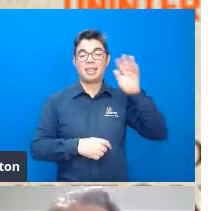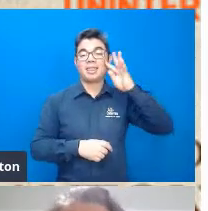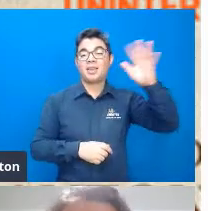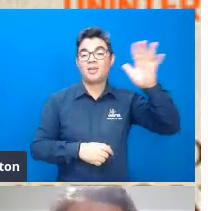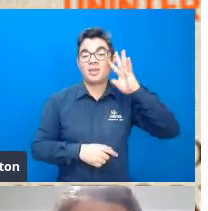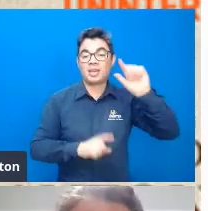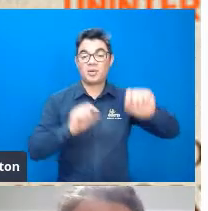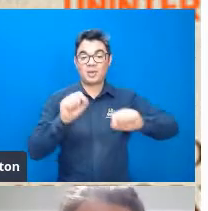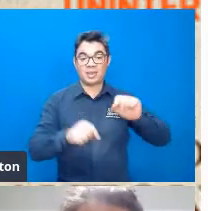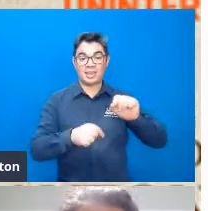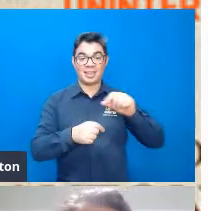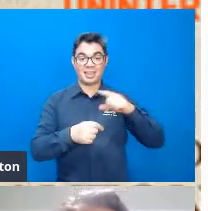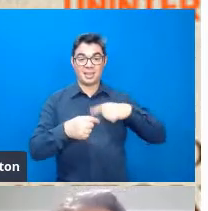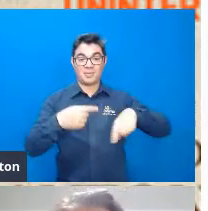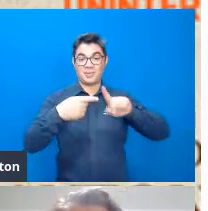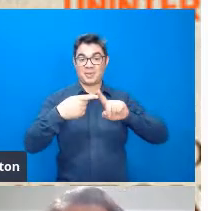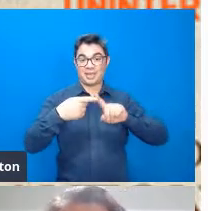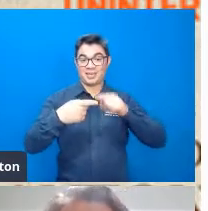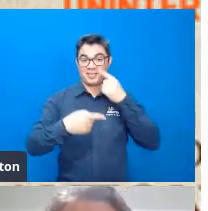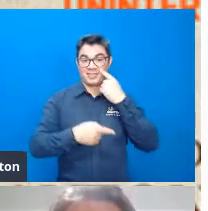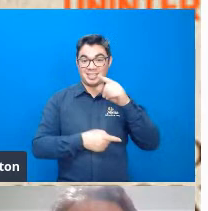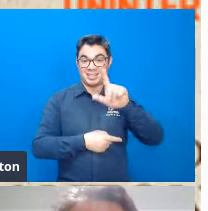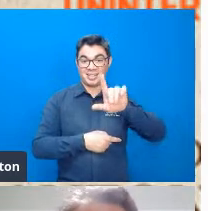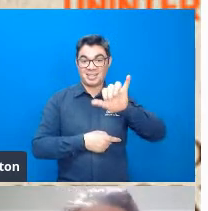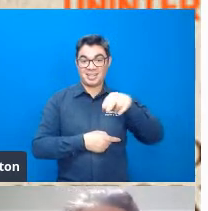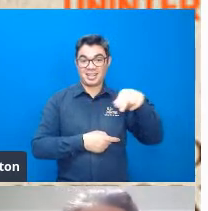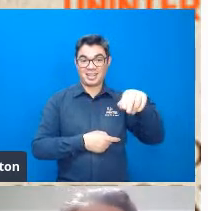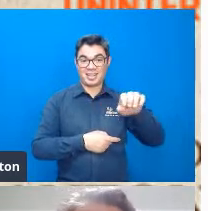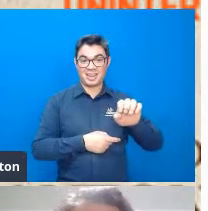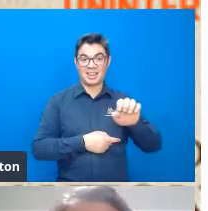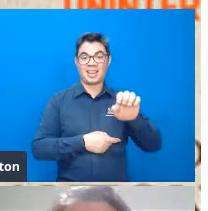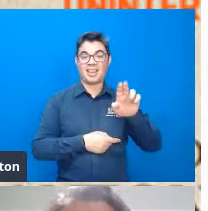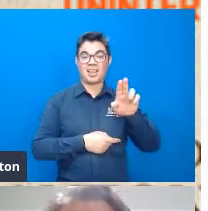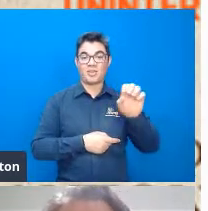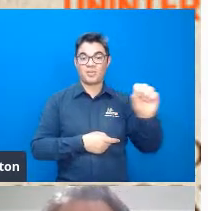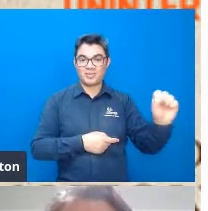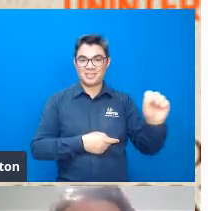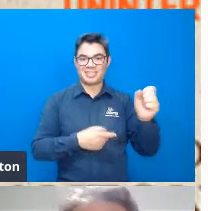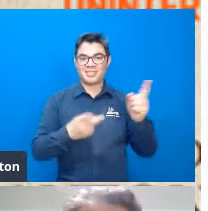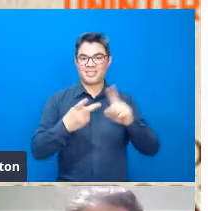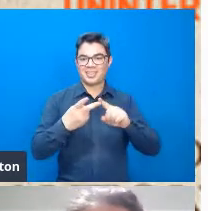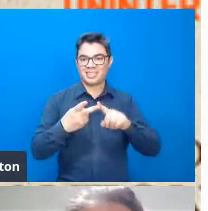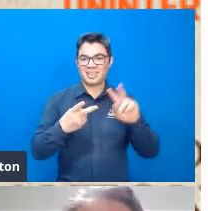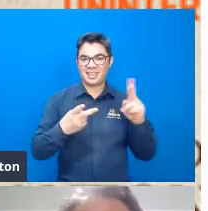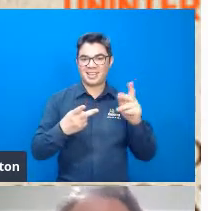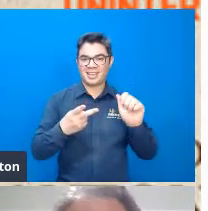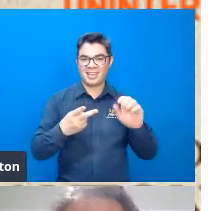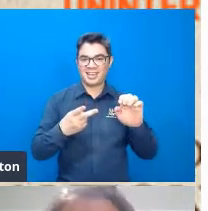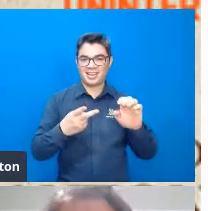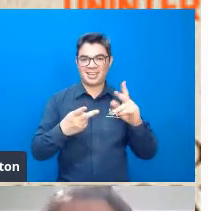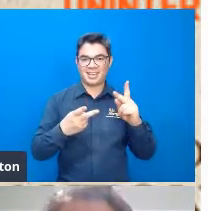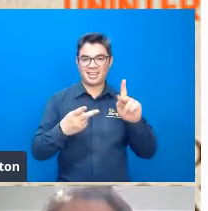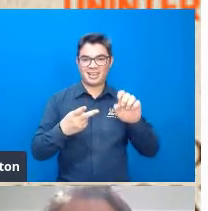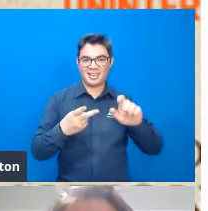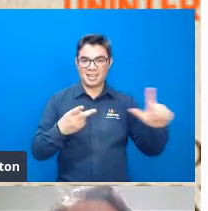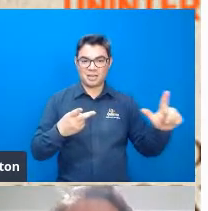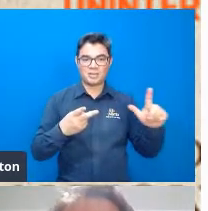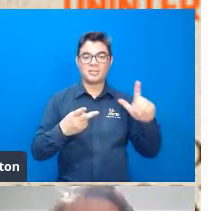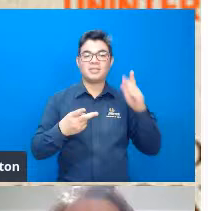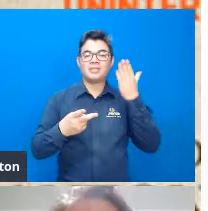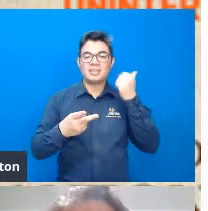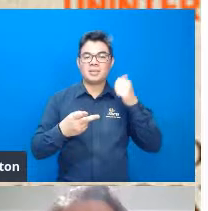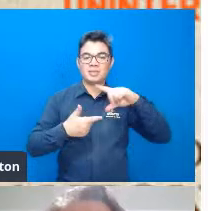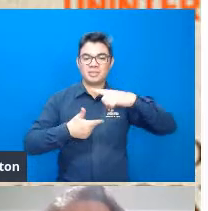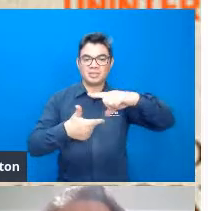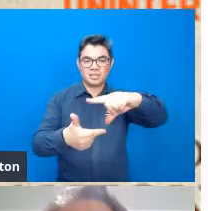nós temos o Linneu, no século XVIII, com toda a taxonomia, o Réquio com as questões da evolução, eu sei que o Clássicos